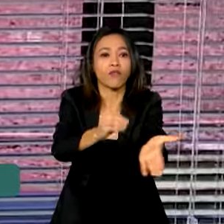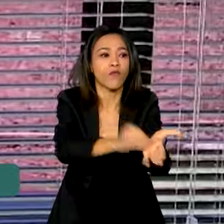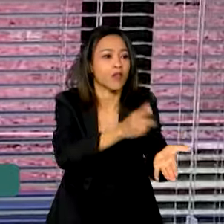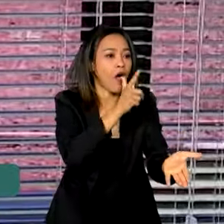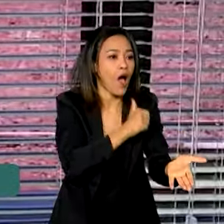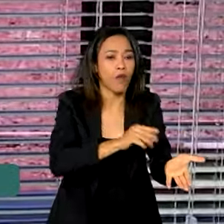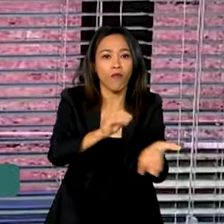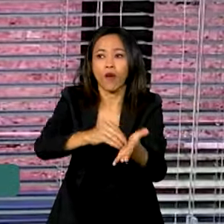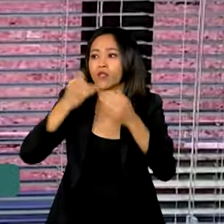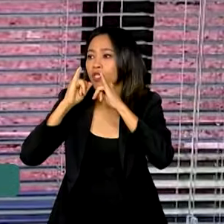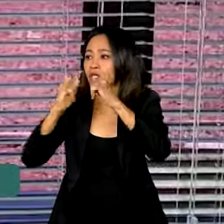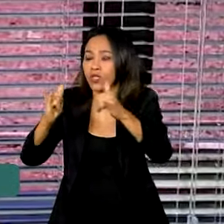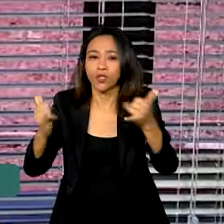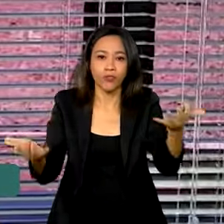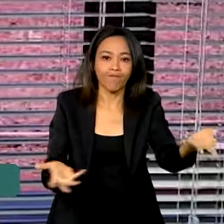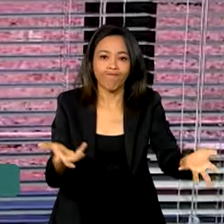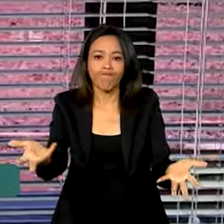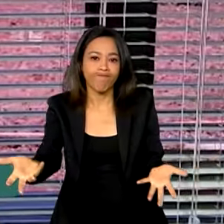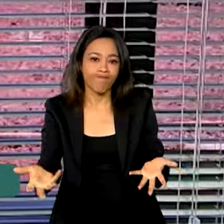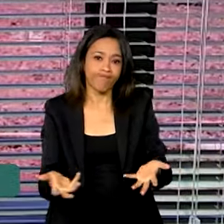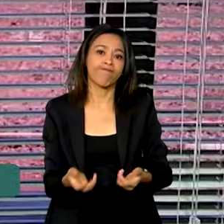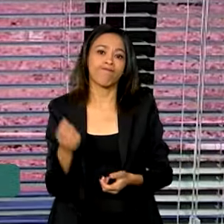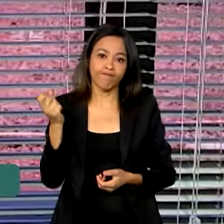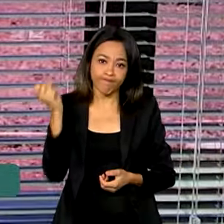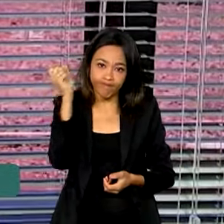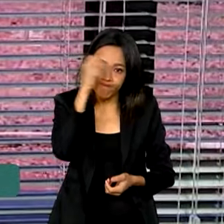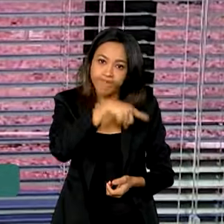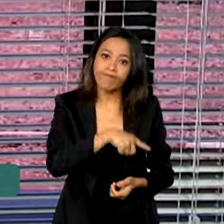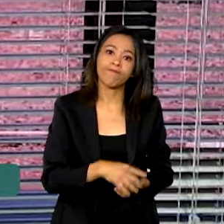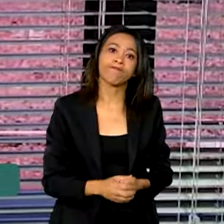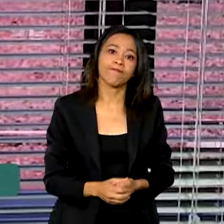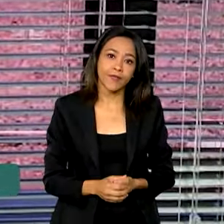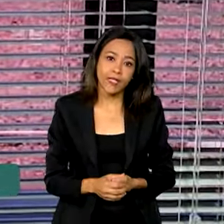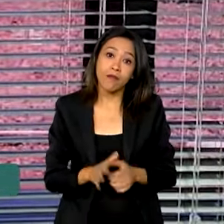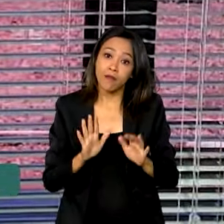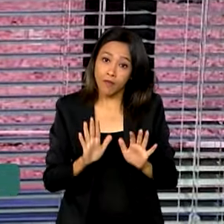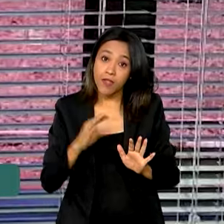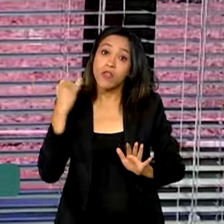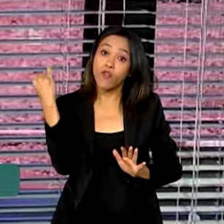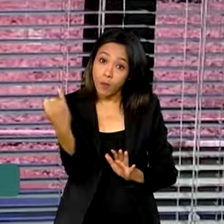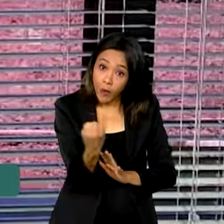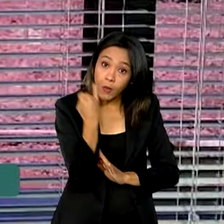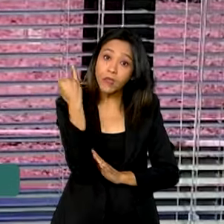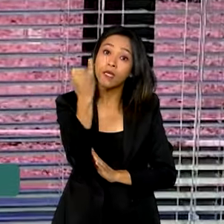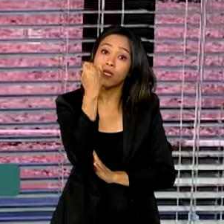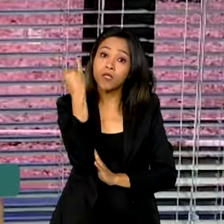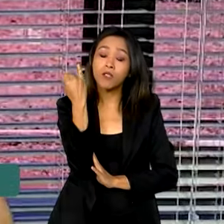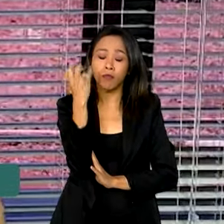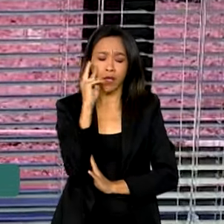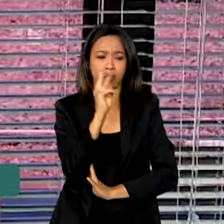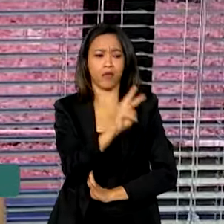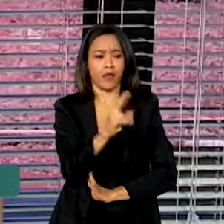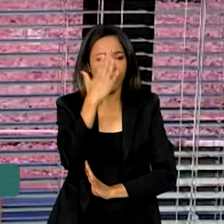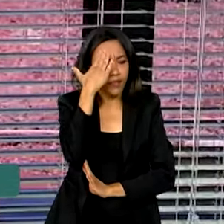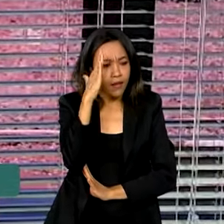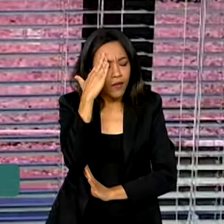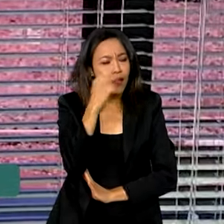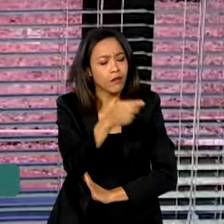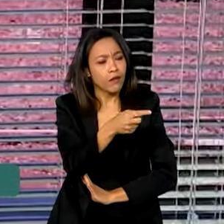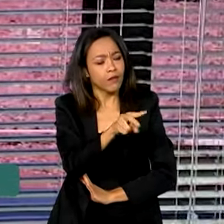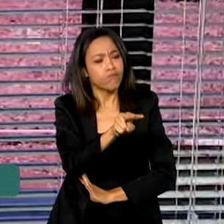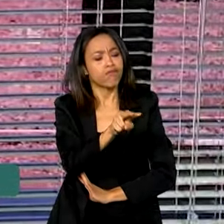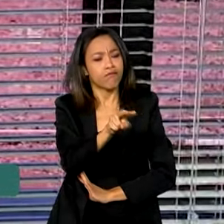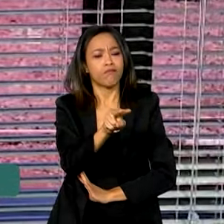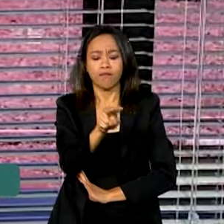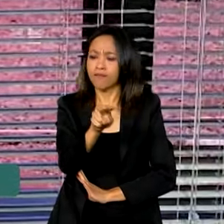água, falta de energia. E foi bem importante para entender como a população se